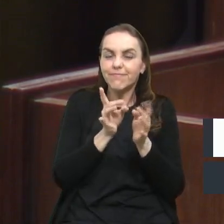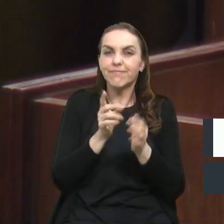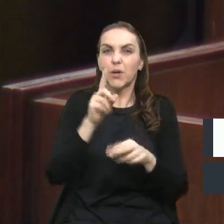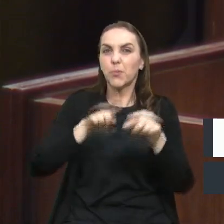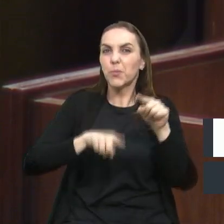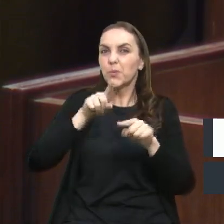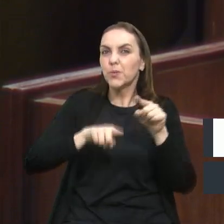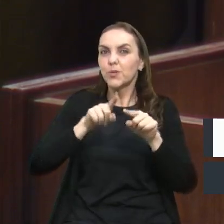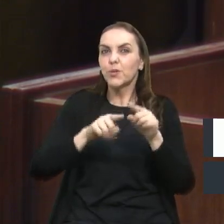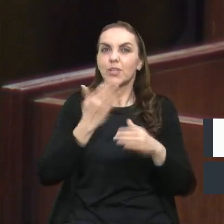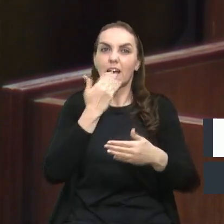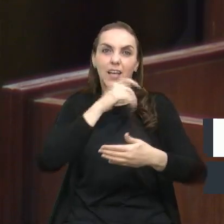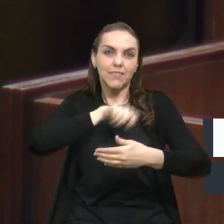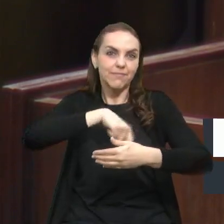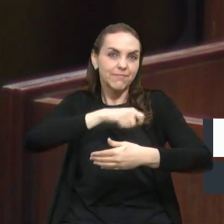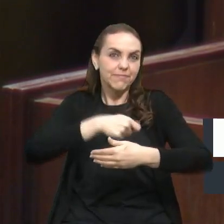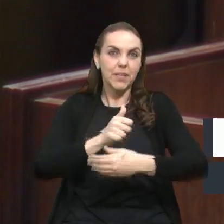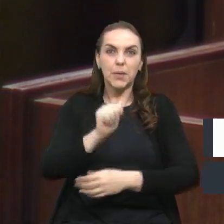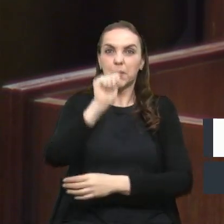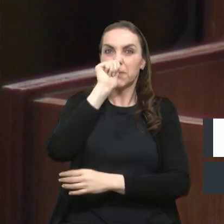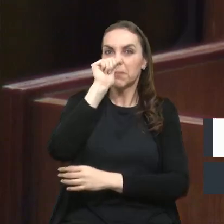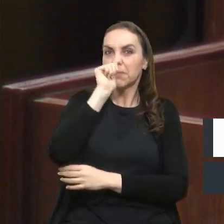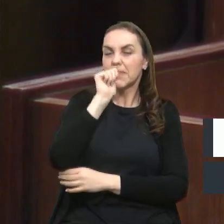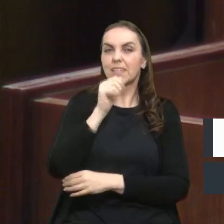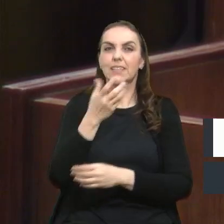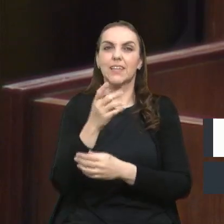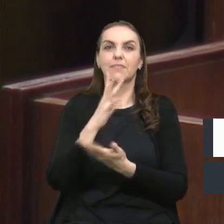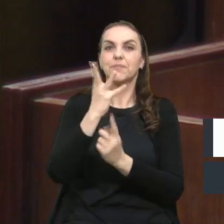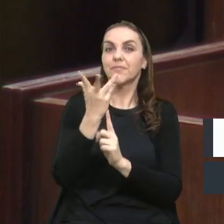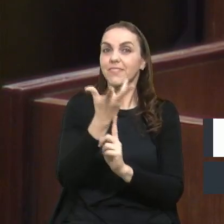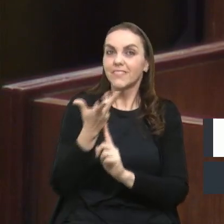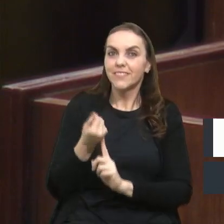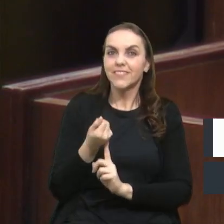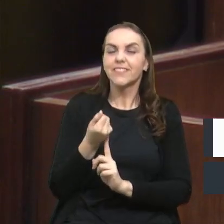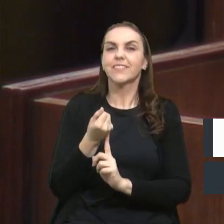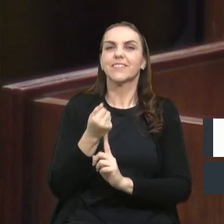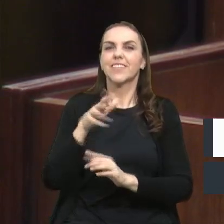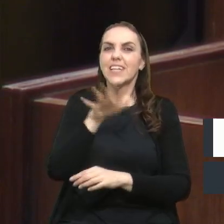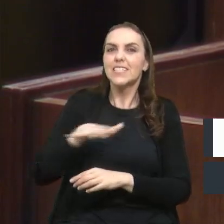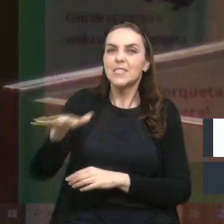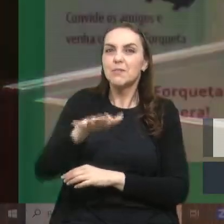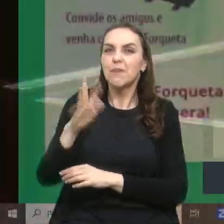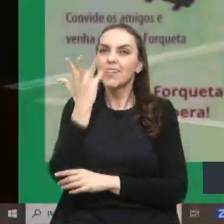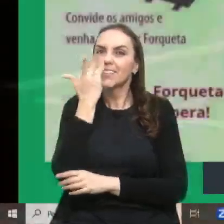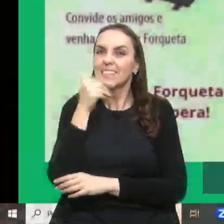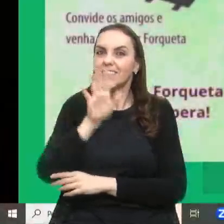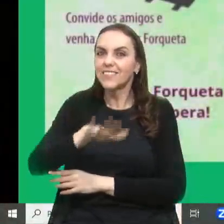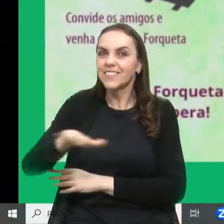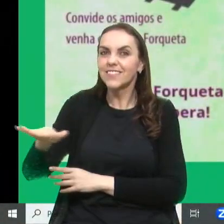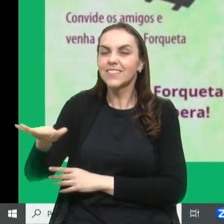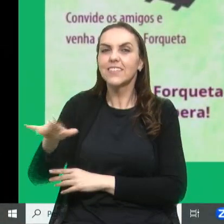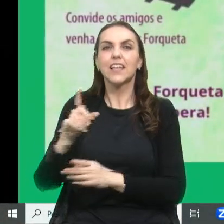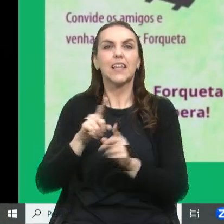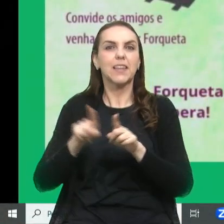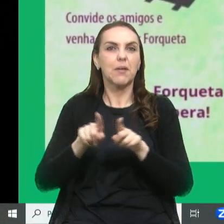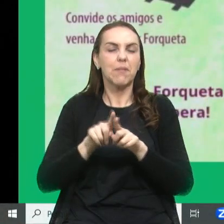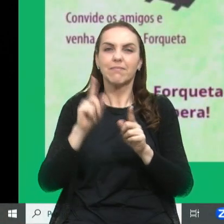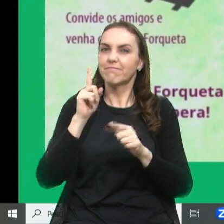bebidas, artesanato, o espaço Kids e outras atuações para você conferir.